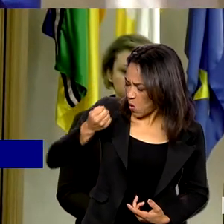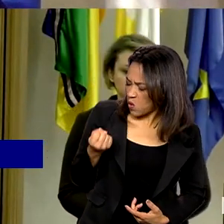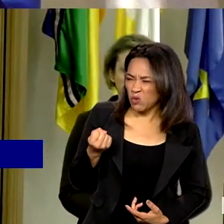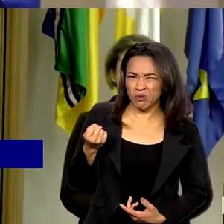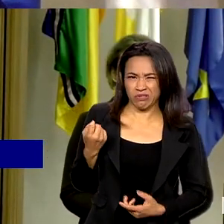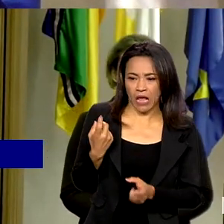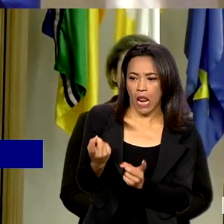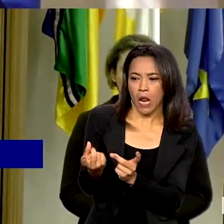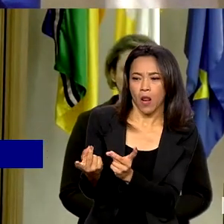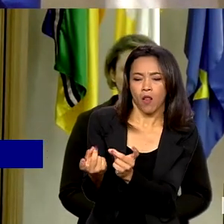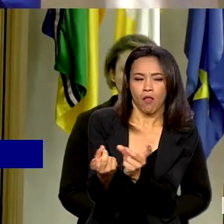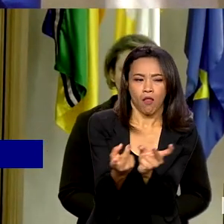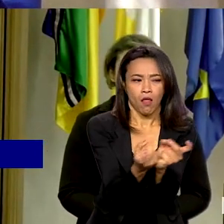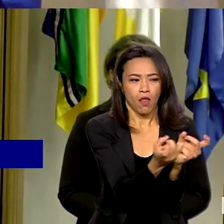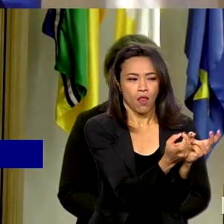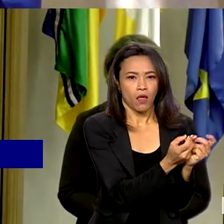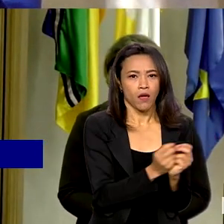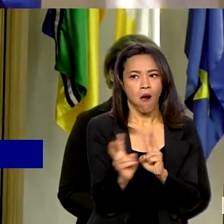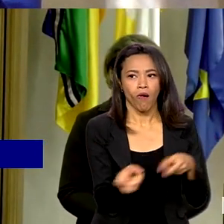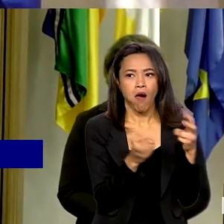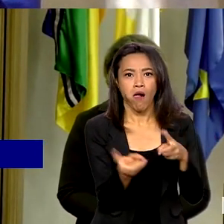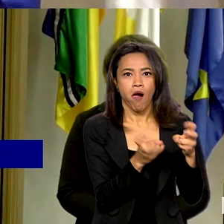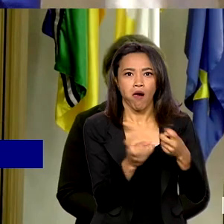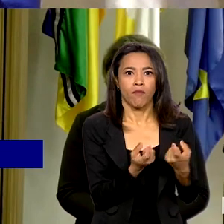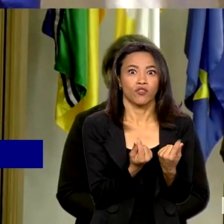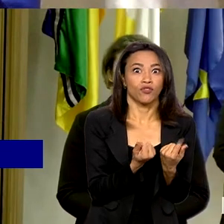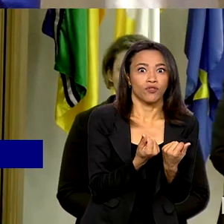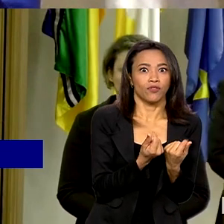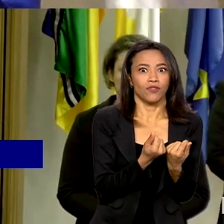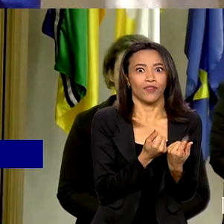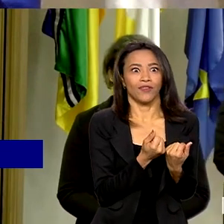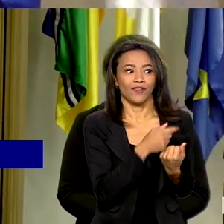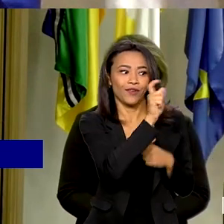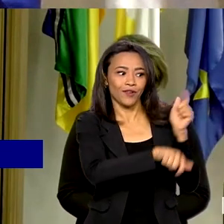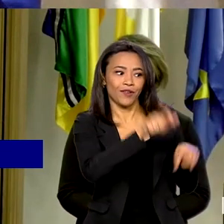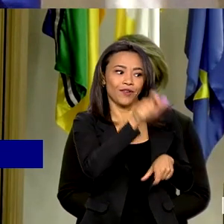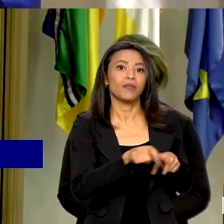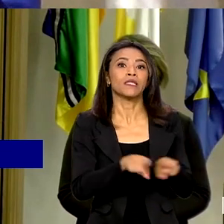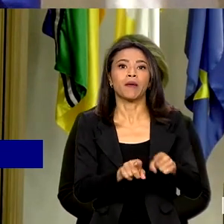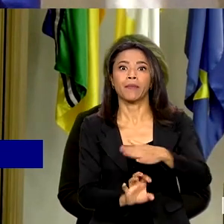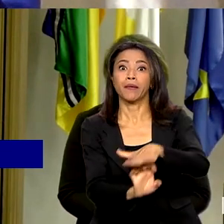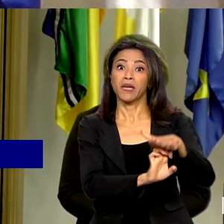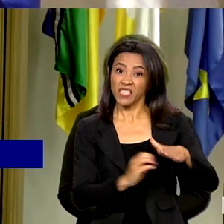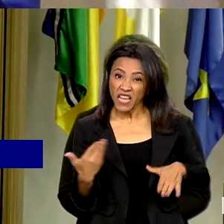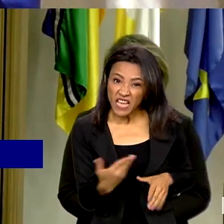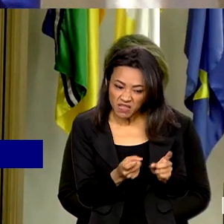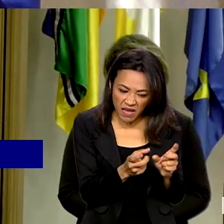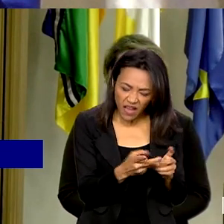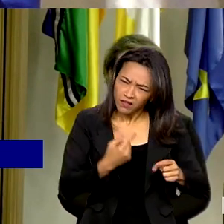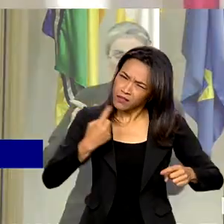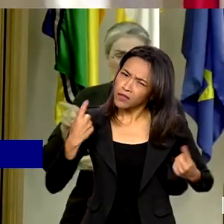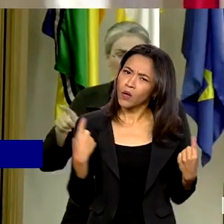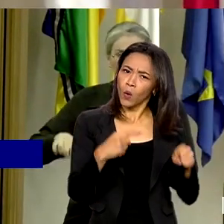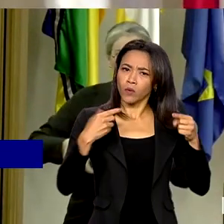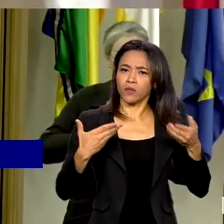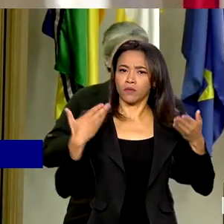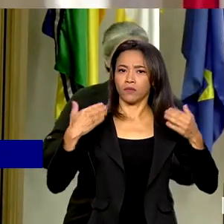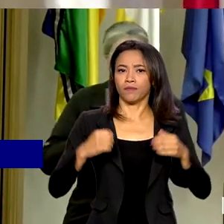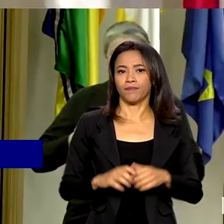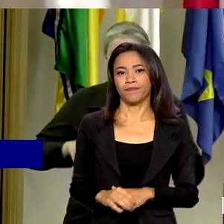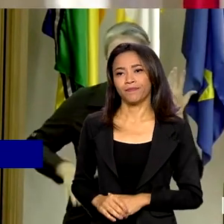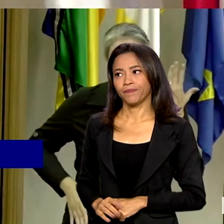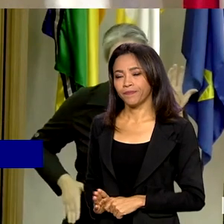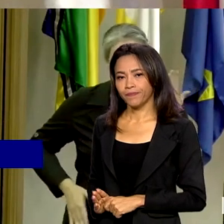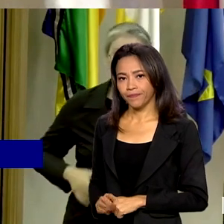que gera riqueza para pessoas e empresas. E este mercado, segundo ele, precisa ser combatido. Nós vamos seguir